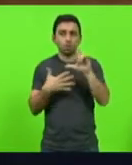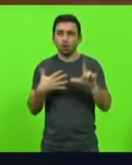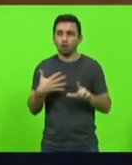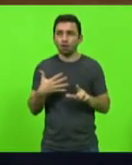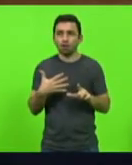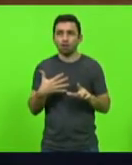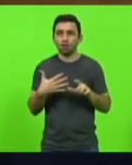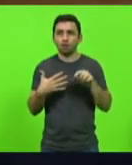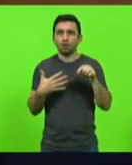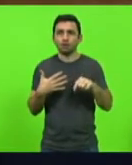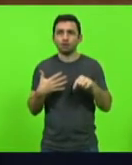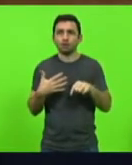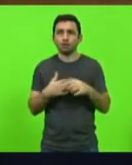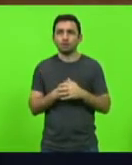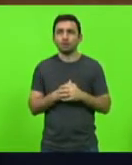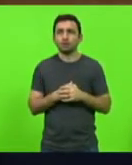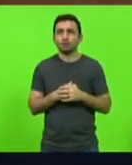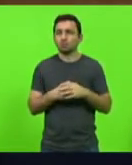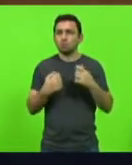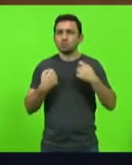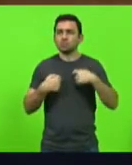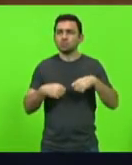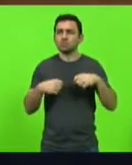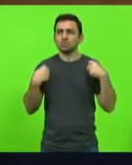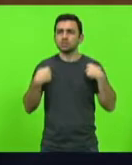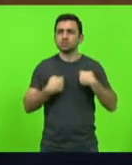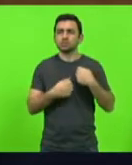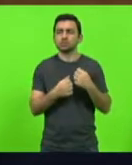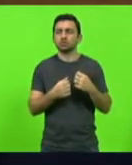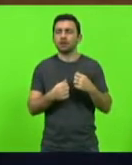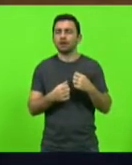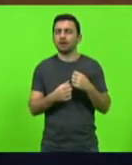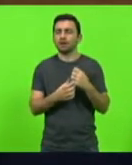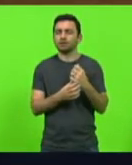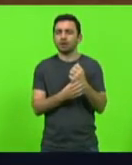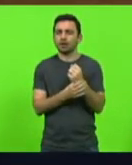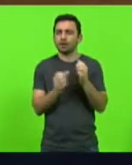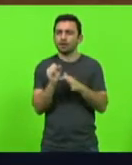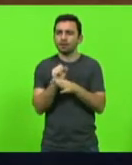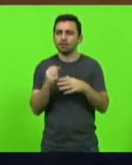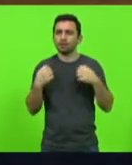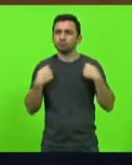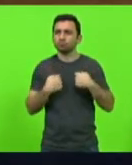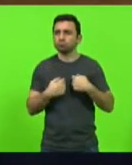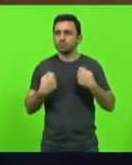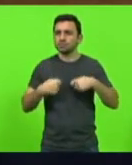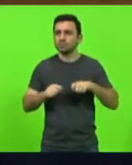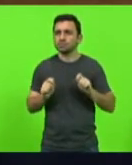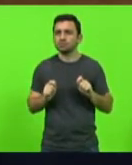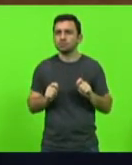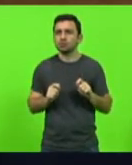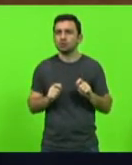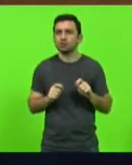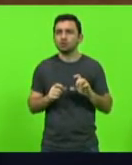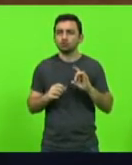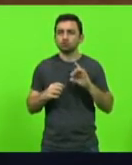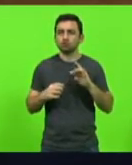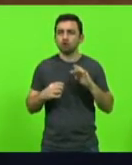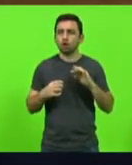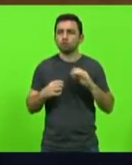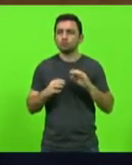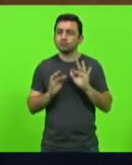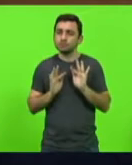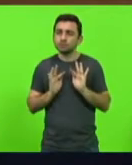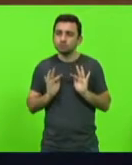ser, por exemplo, ter uma jaqueta, como em Lages precisa ter uma jaqueta. Então, às vezes, só com o moletom, ele já vai